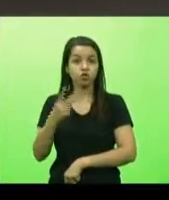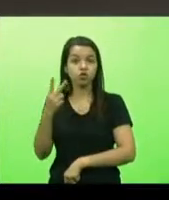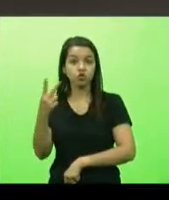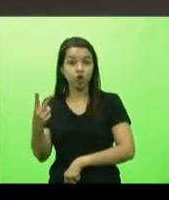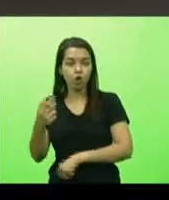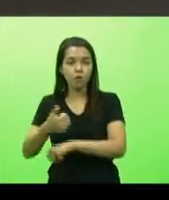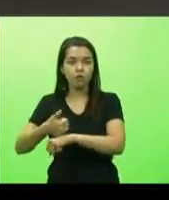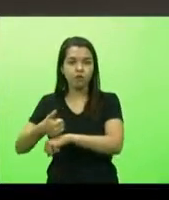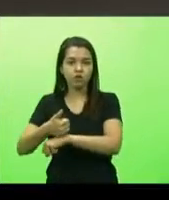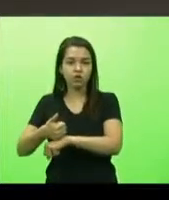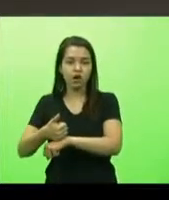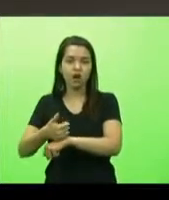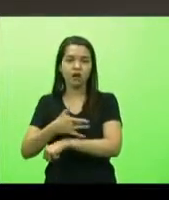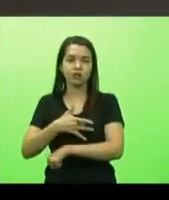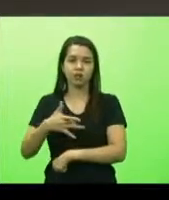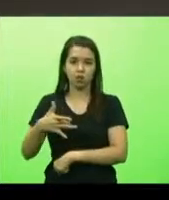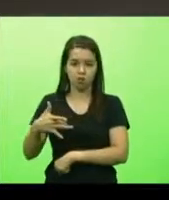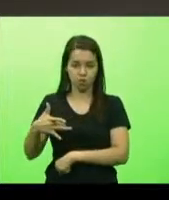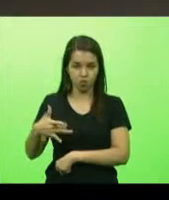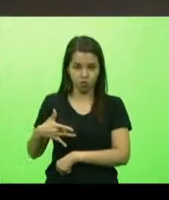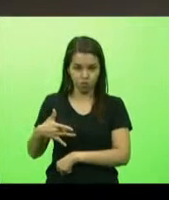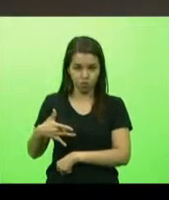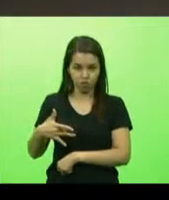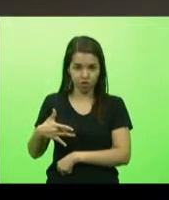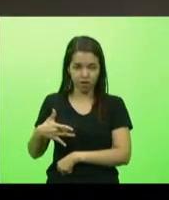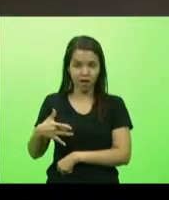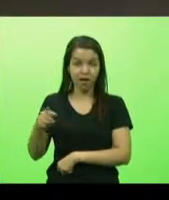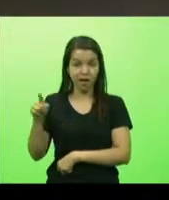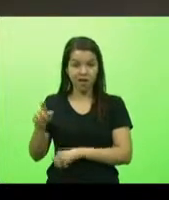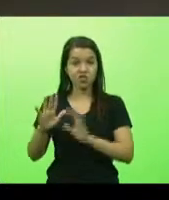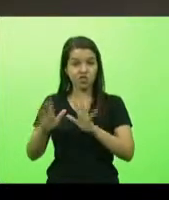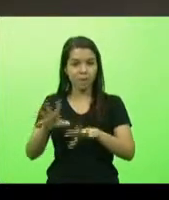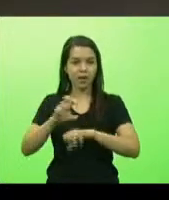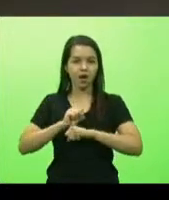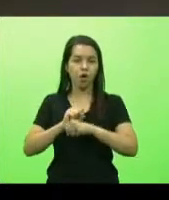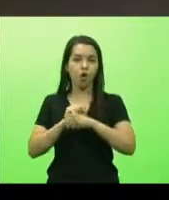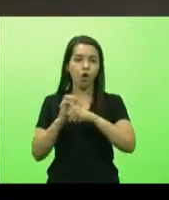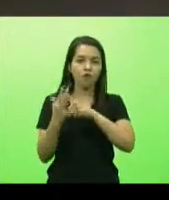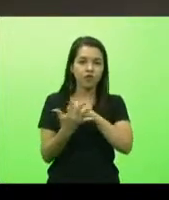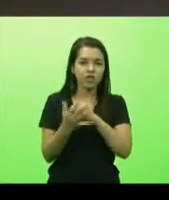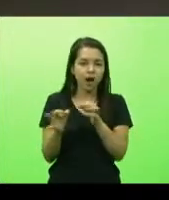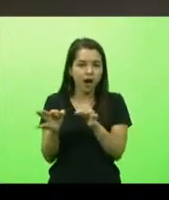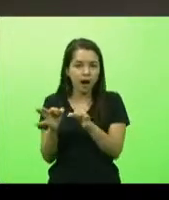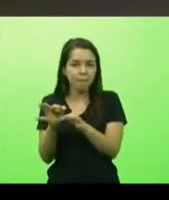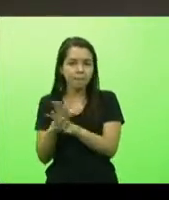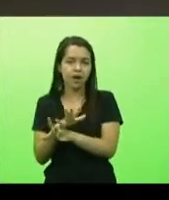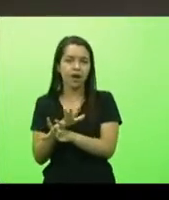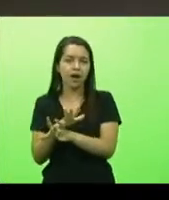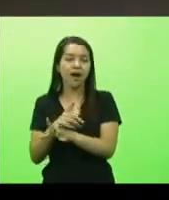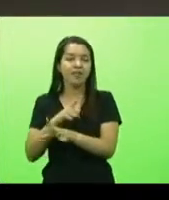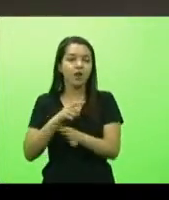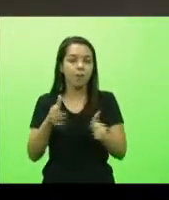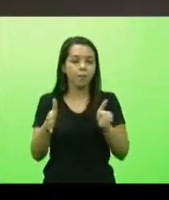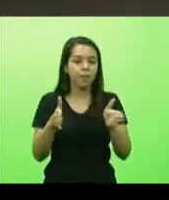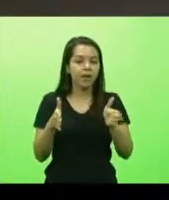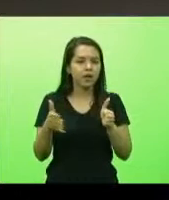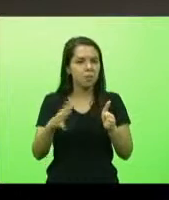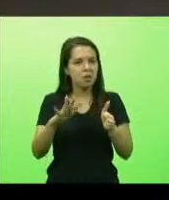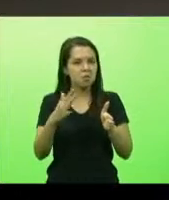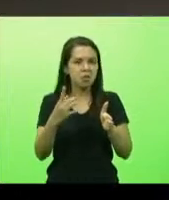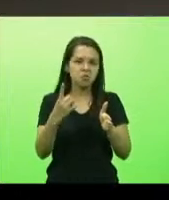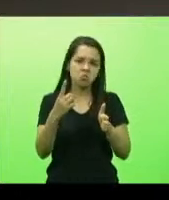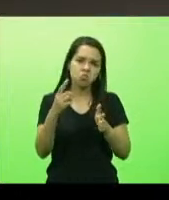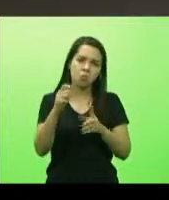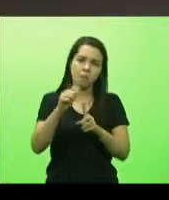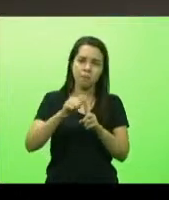e daí tem aquele período que precisam ter parece que de um mês eu não sei para conseguir tomar